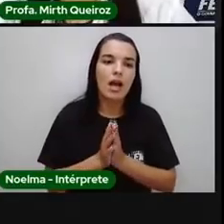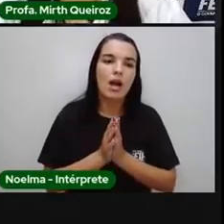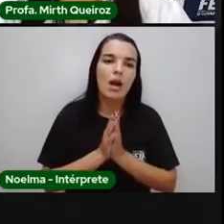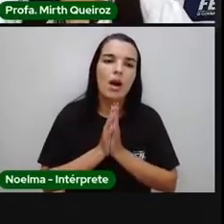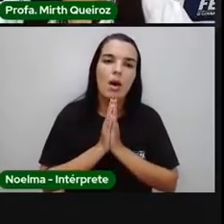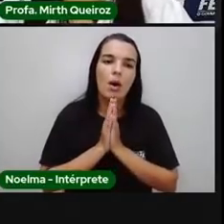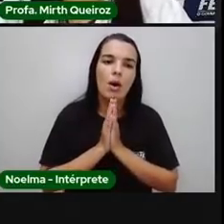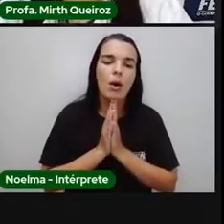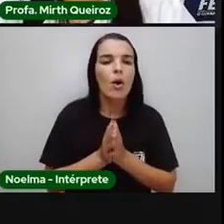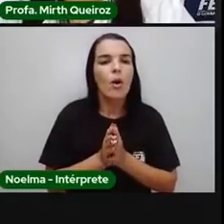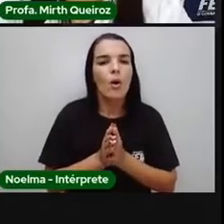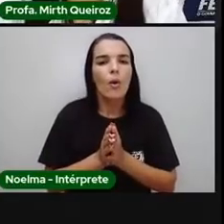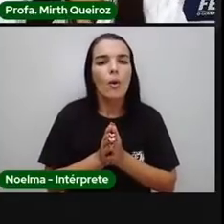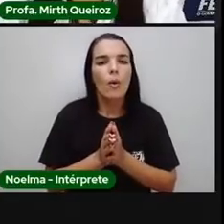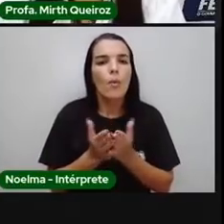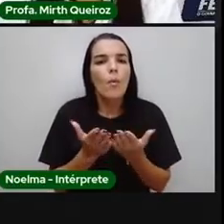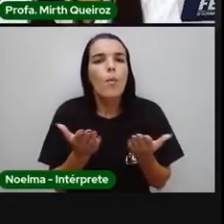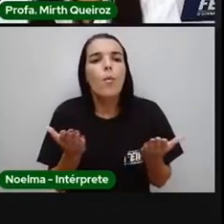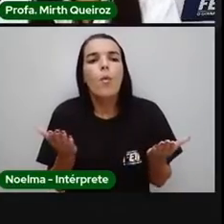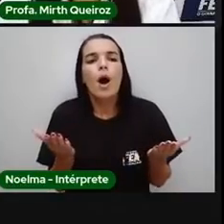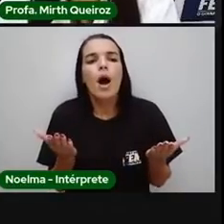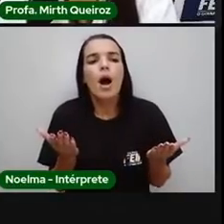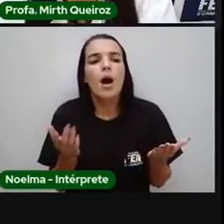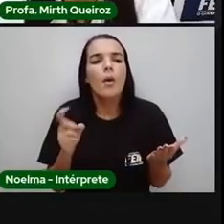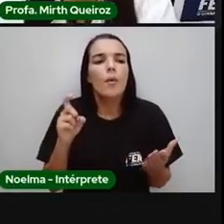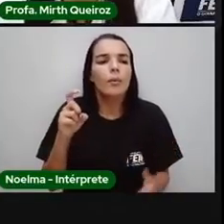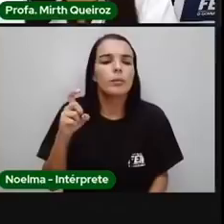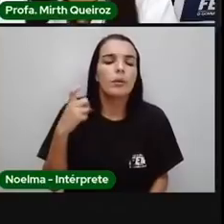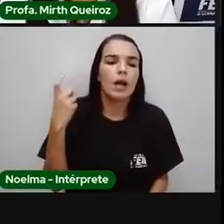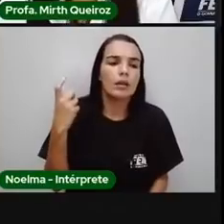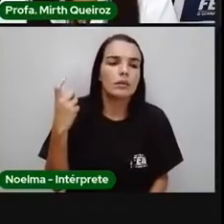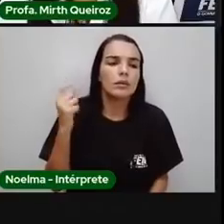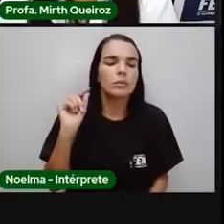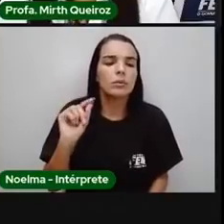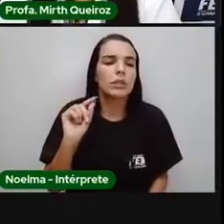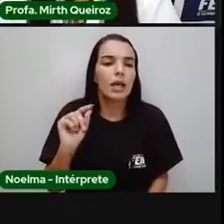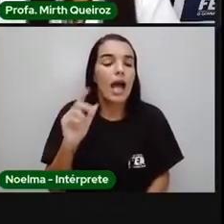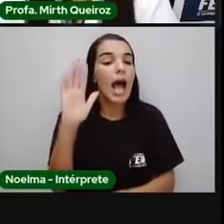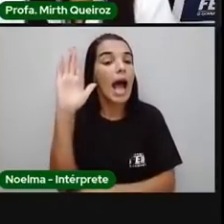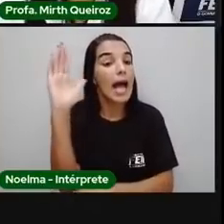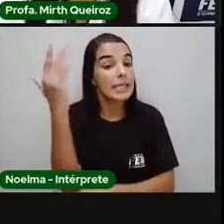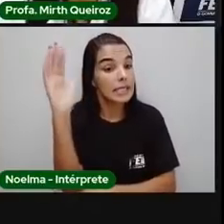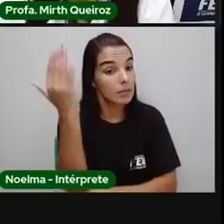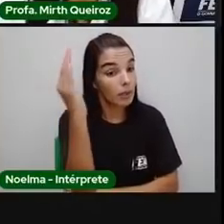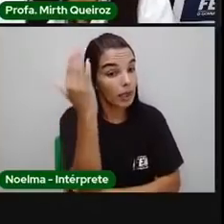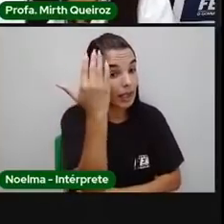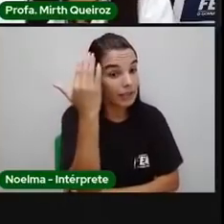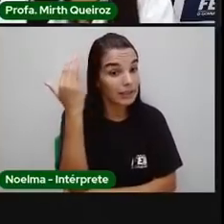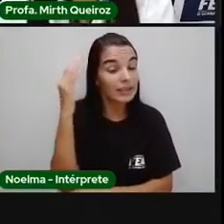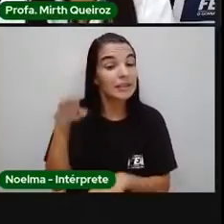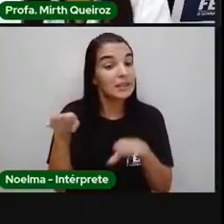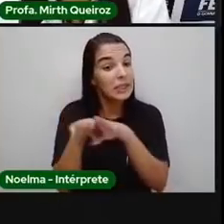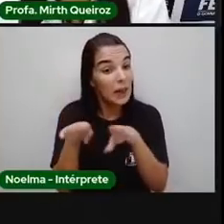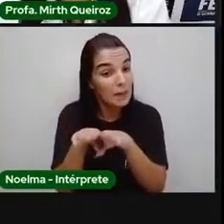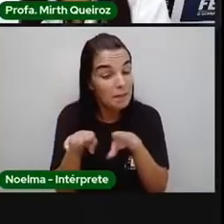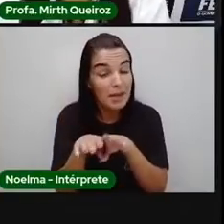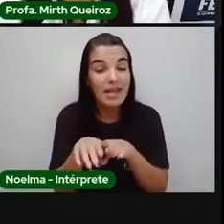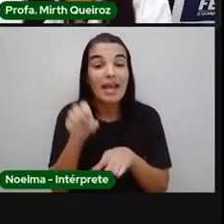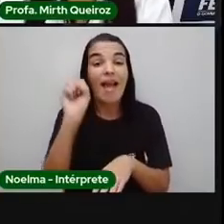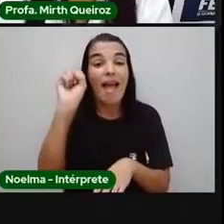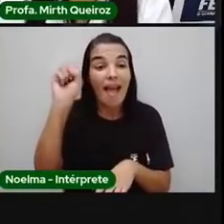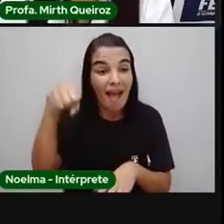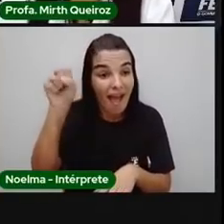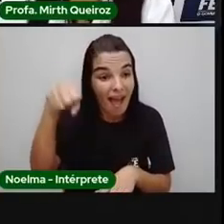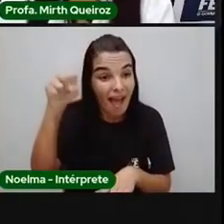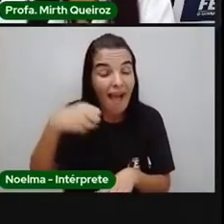Sim, aí eu disse pra vocês que as plantas também são consideradas seres vivos, né? As plantas, os